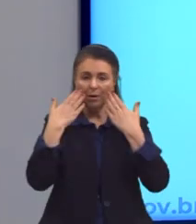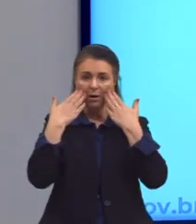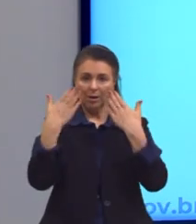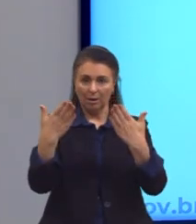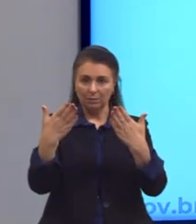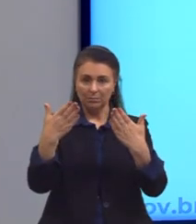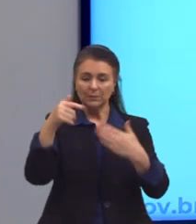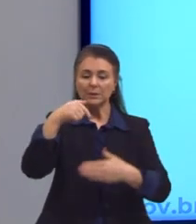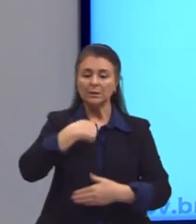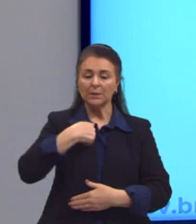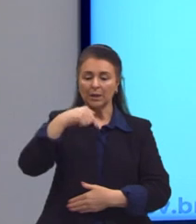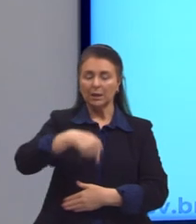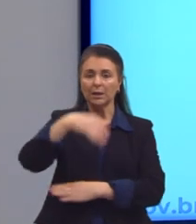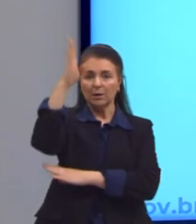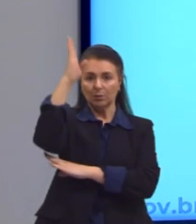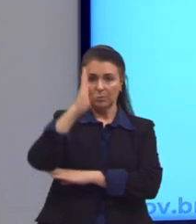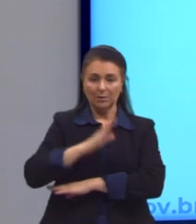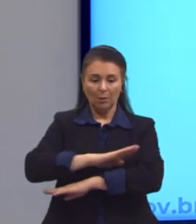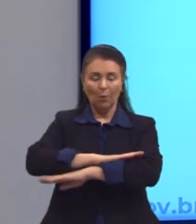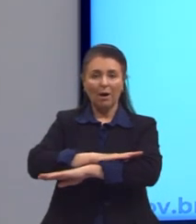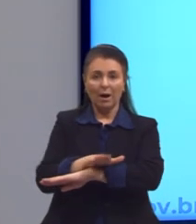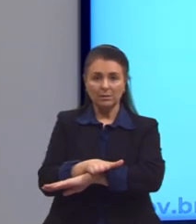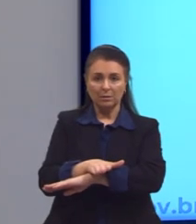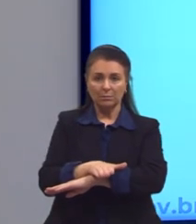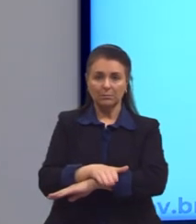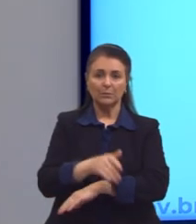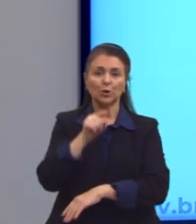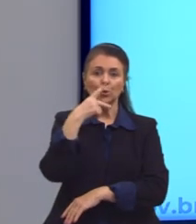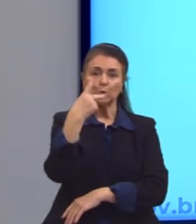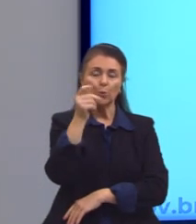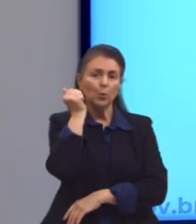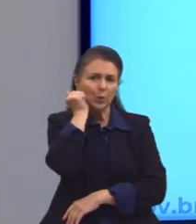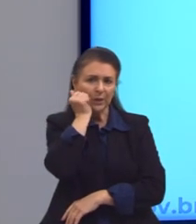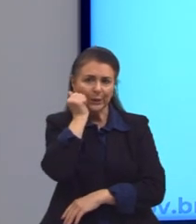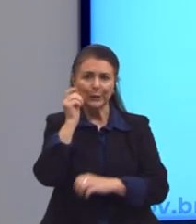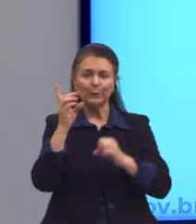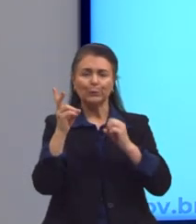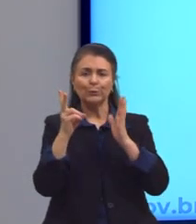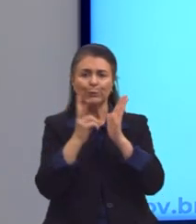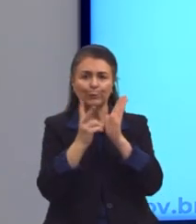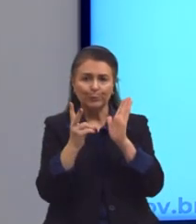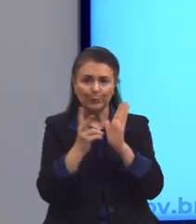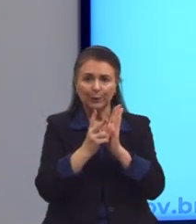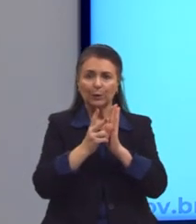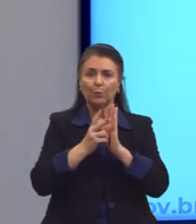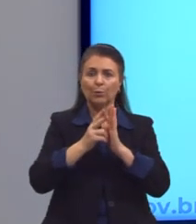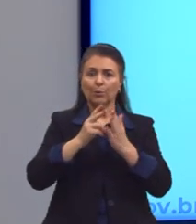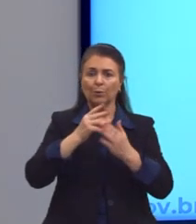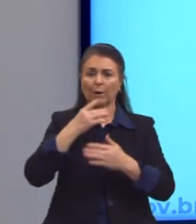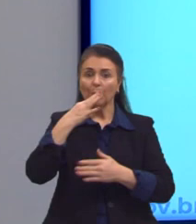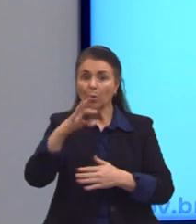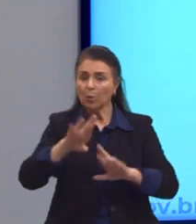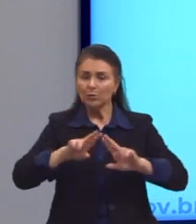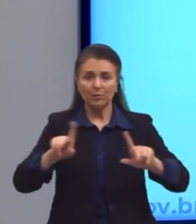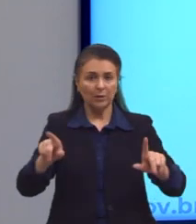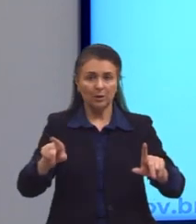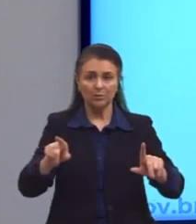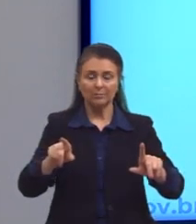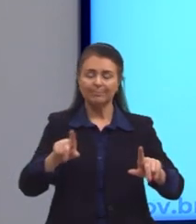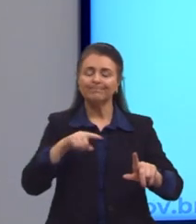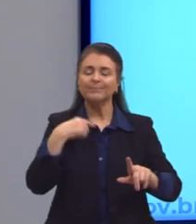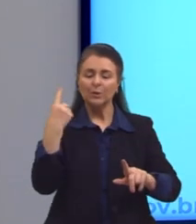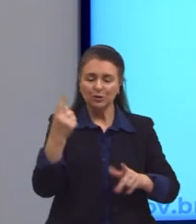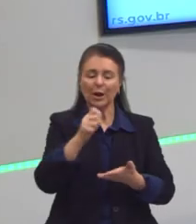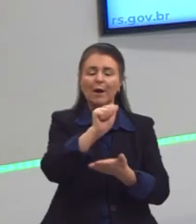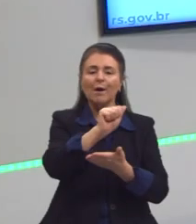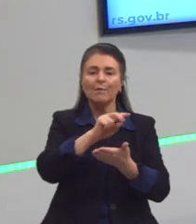racial pela sua aparência. Ou por ser negro, por ser índio, ter uma cor diferente. Nós já julgamos, sem conhecermos